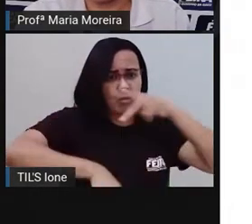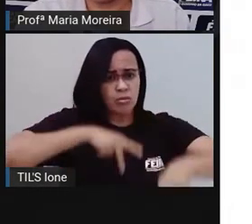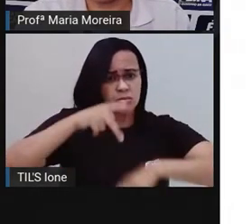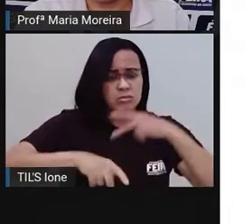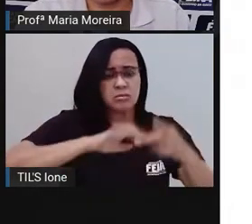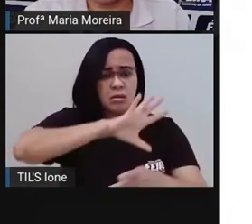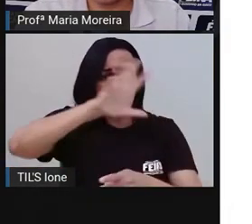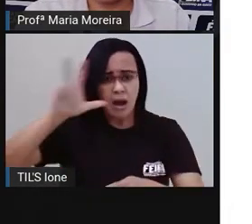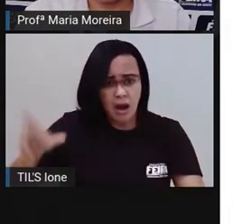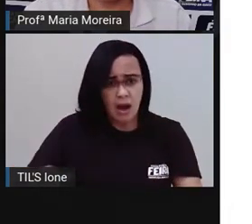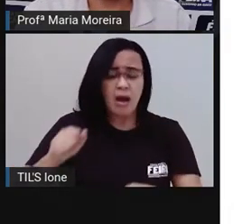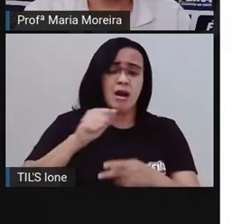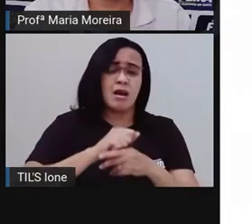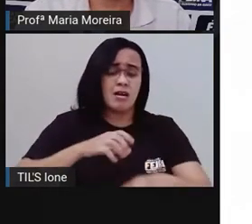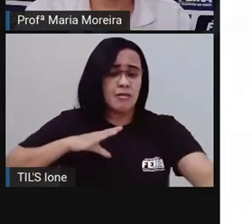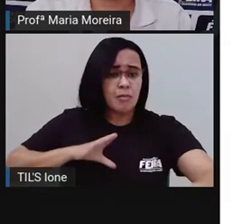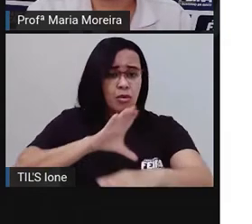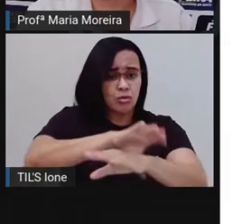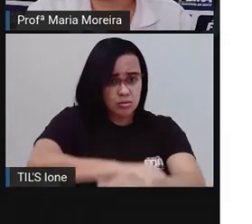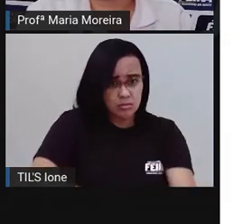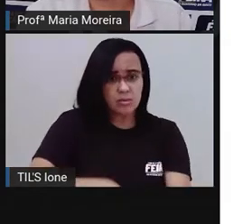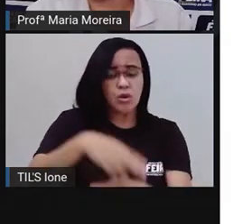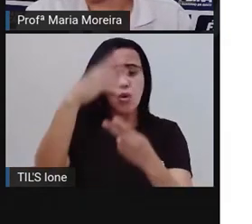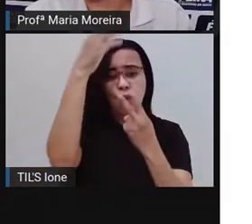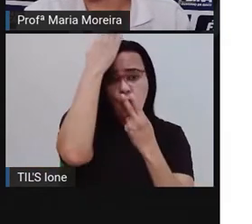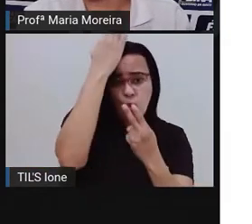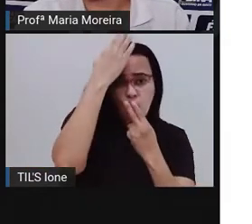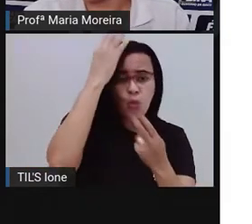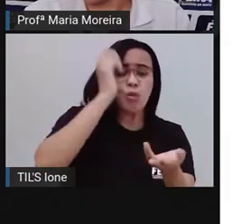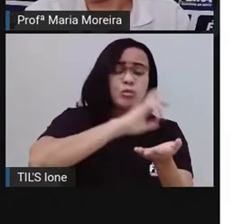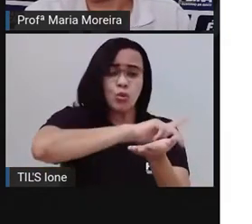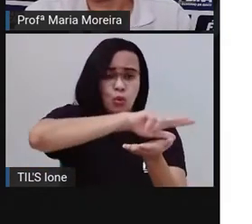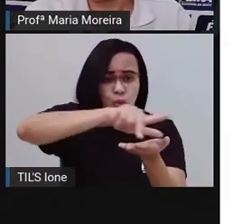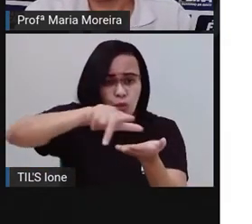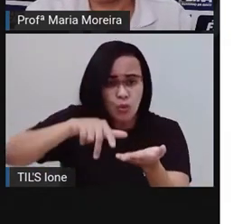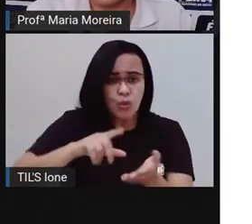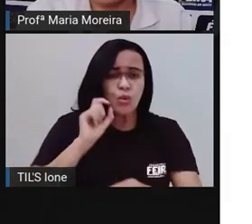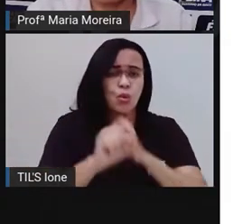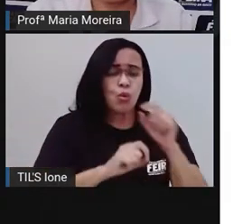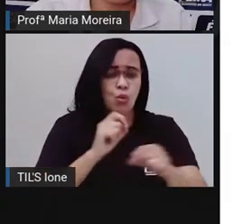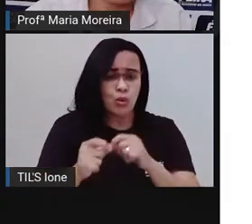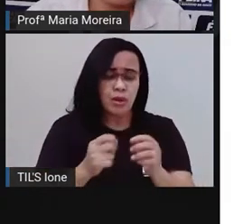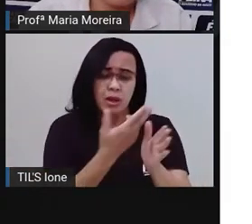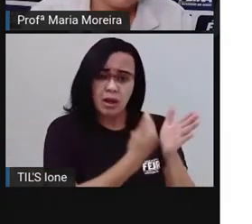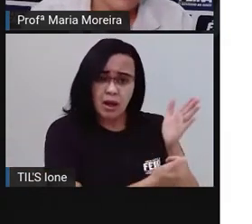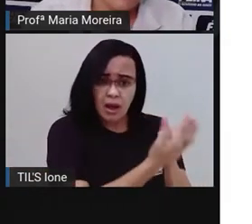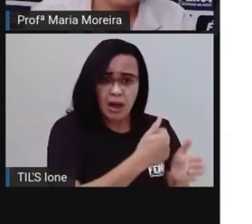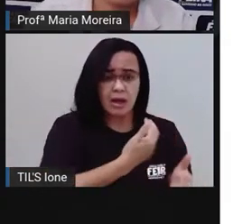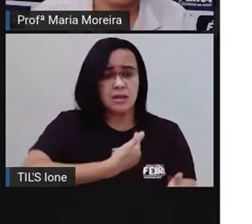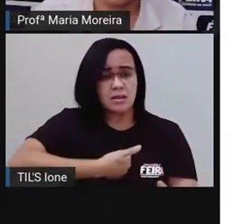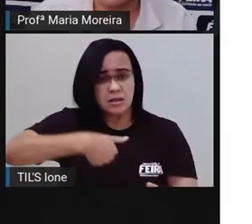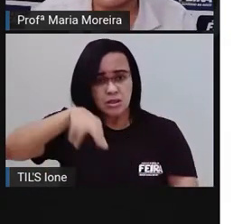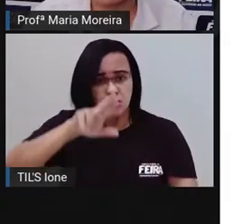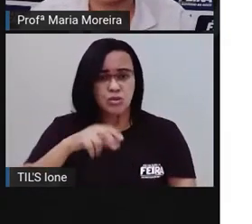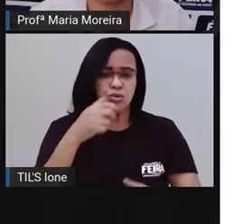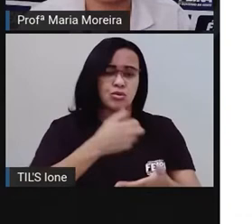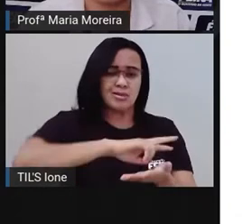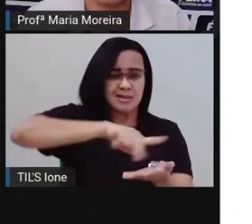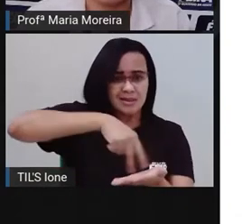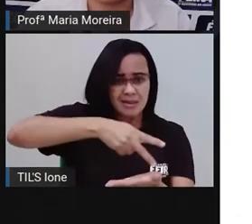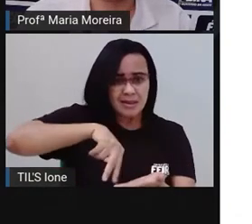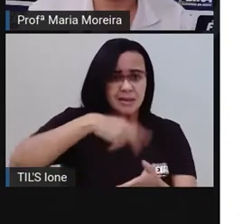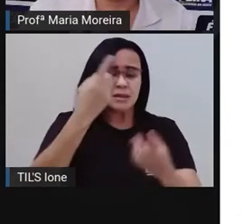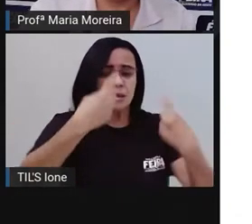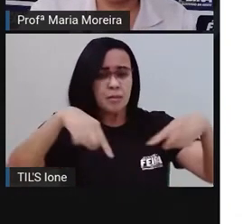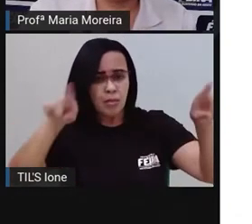portugueses e índios, estão a linguagem, a culinária, o artesanato e arte, religiosidade e dança e